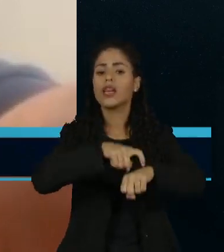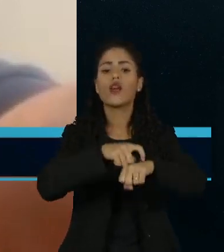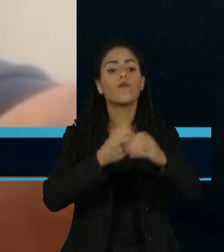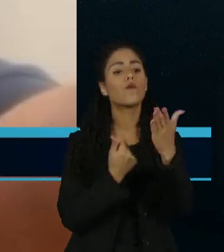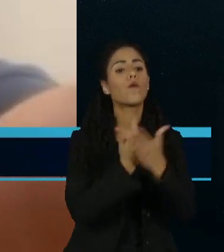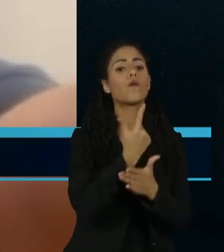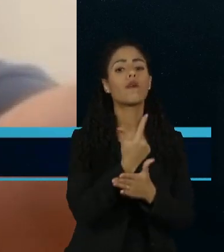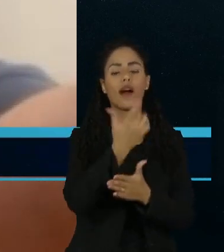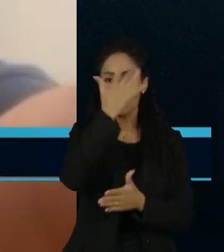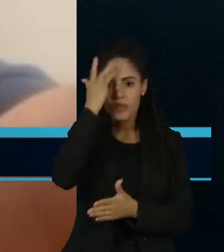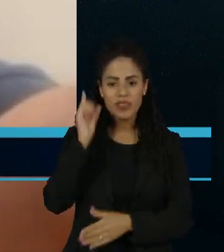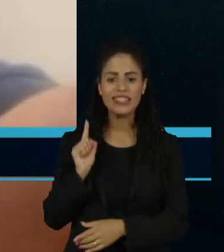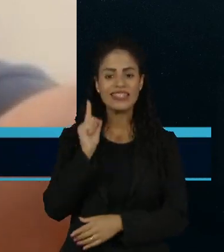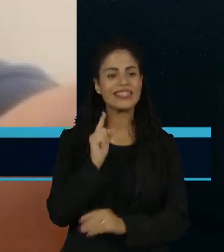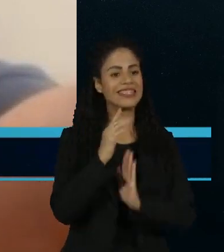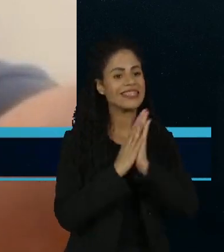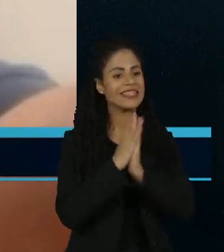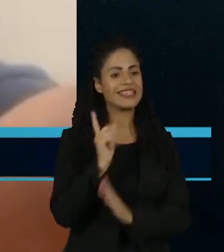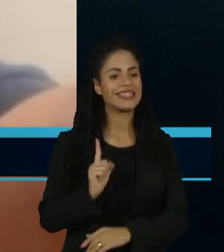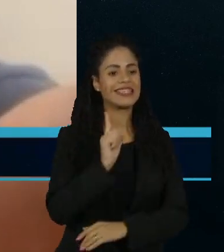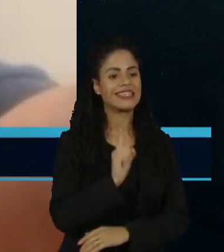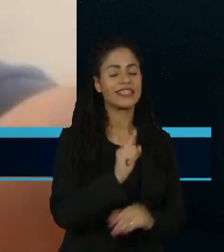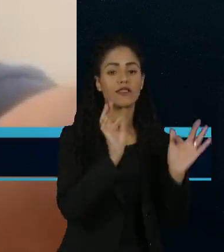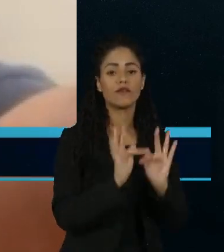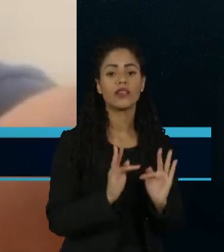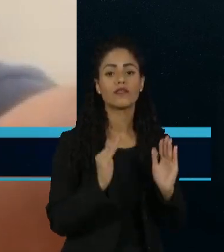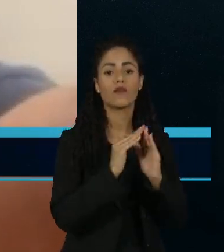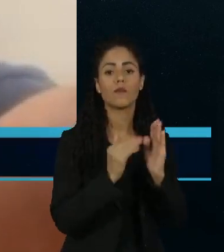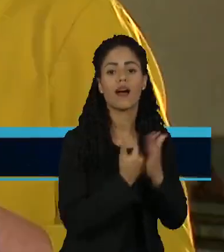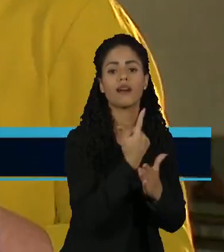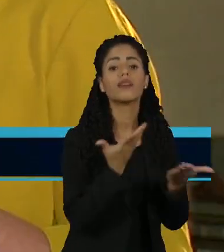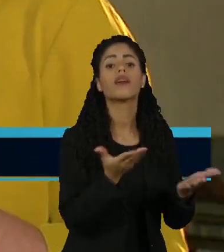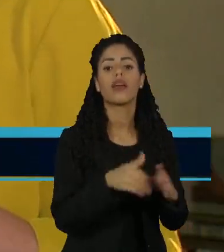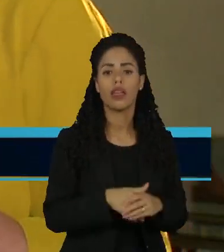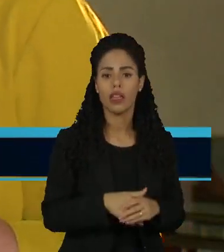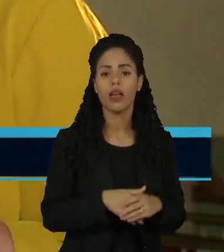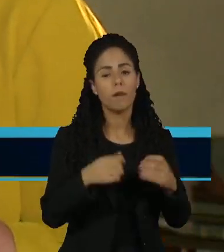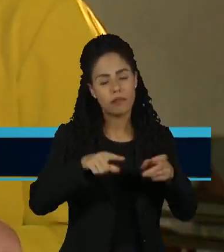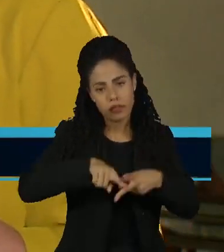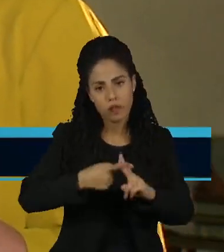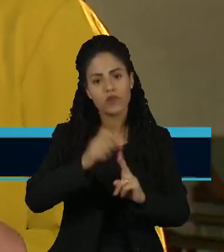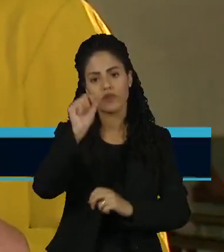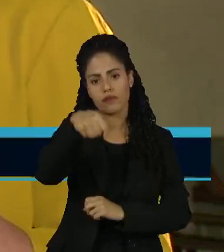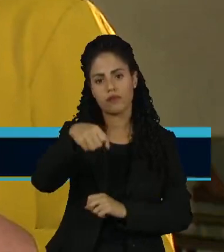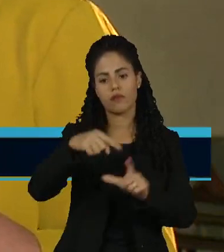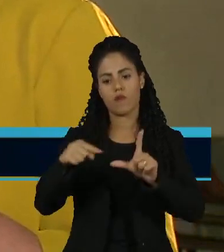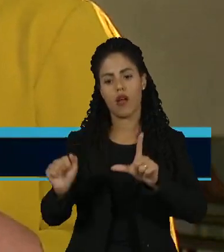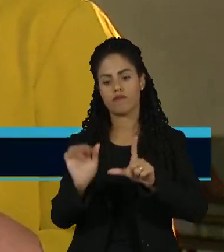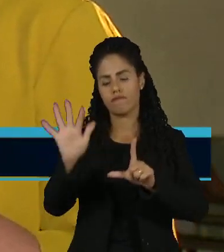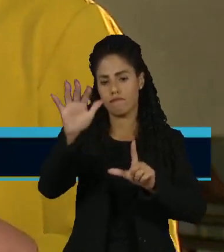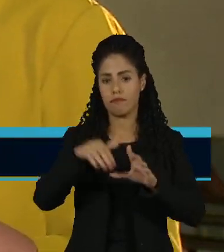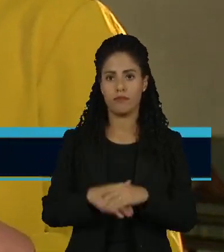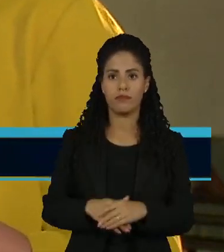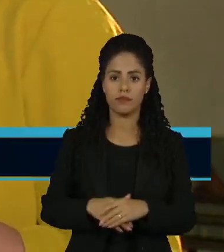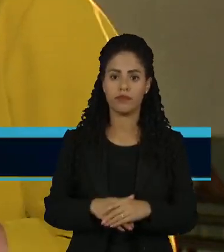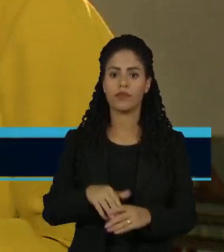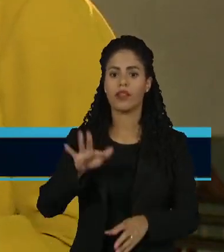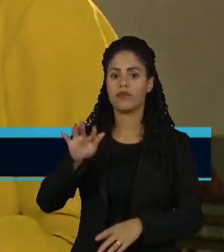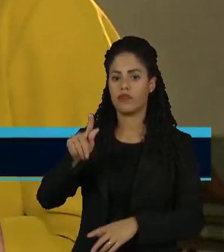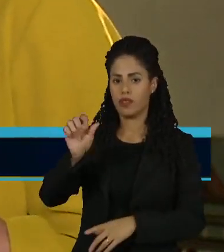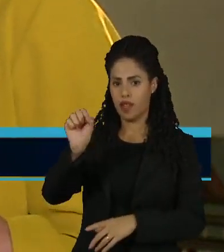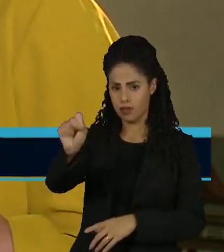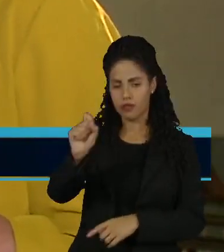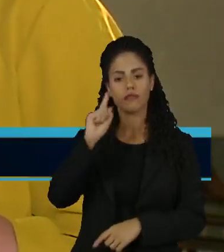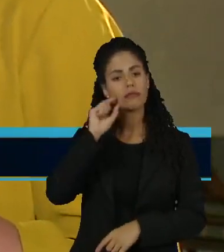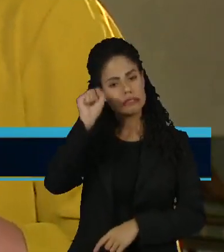trabalhador deixa de ter a oportunidade de ter o seu valor corrigido. O FGTS funciona como uma poupança